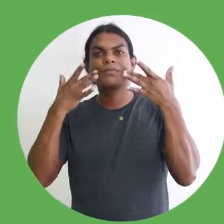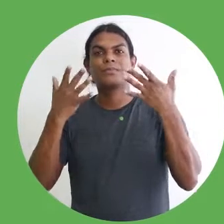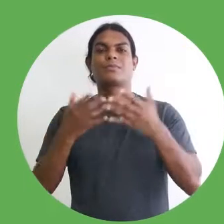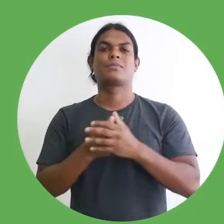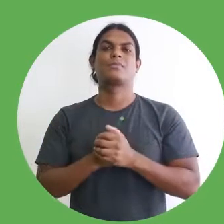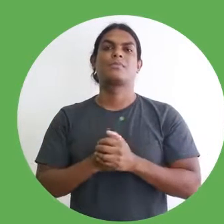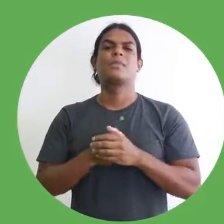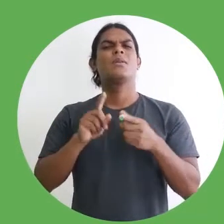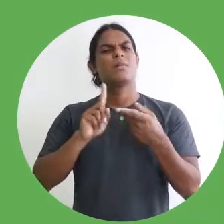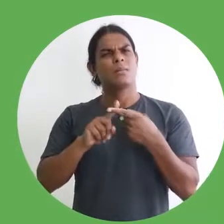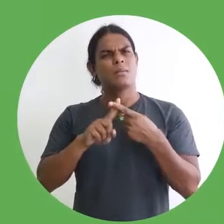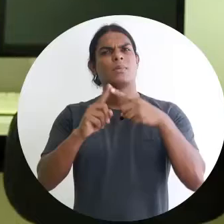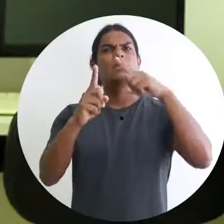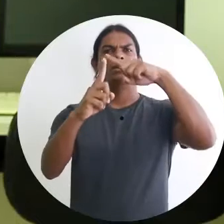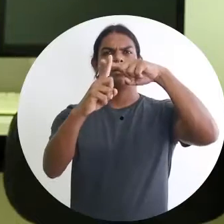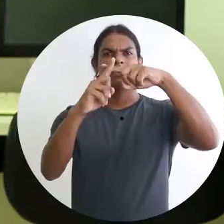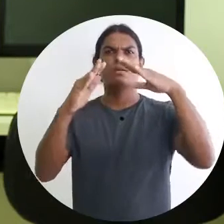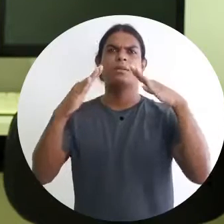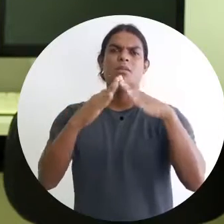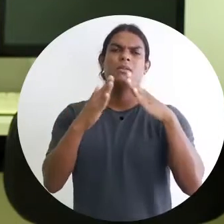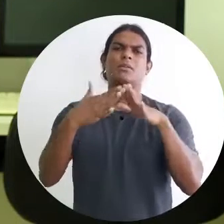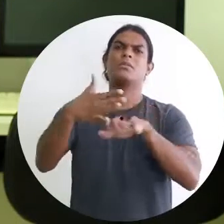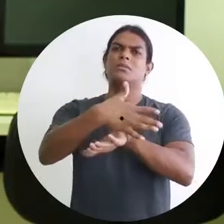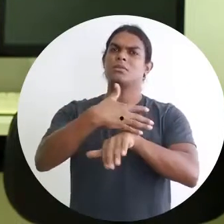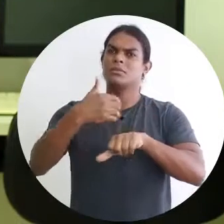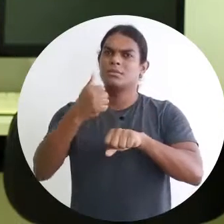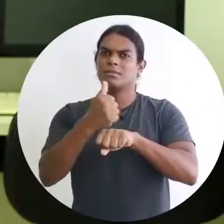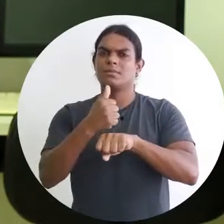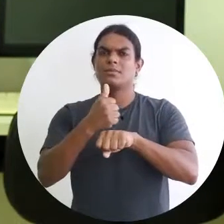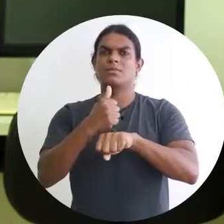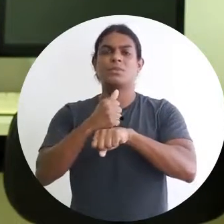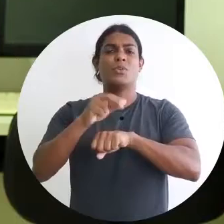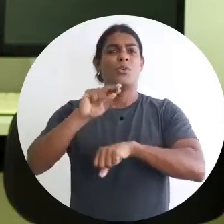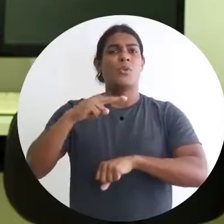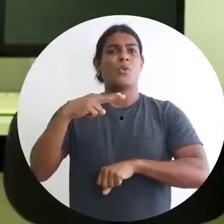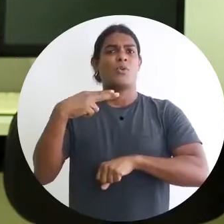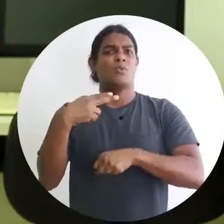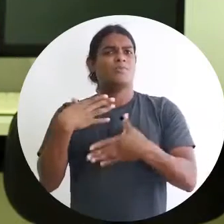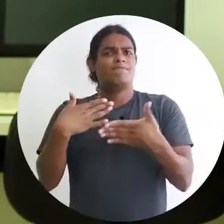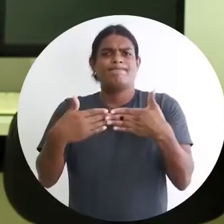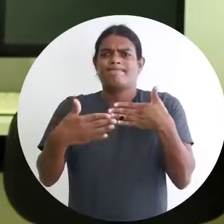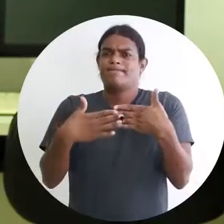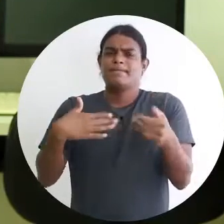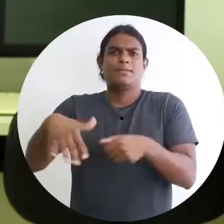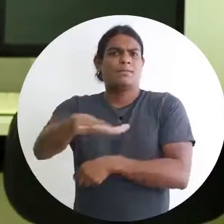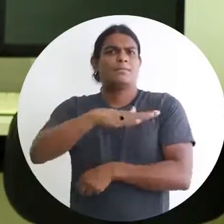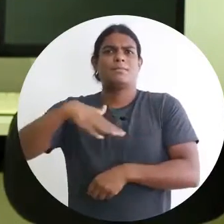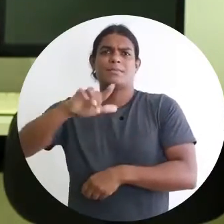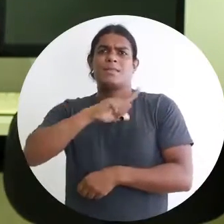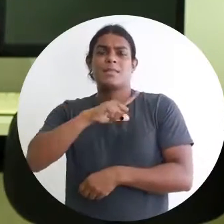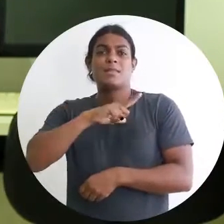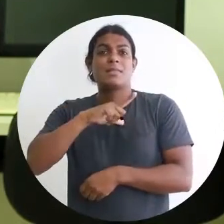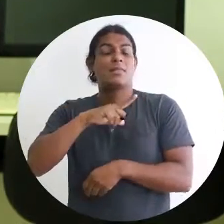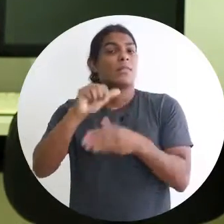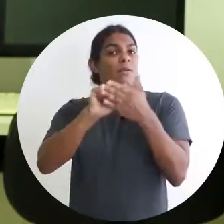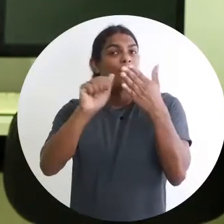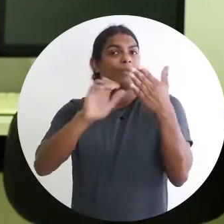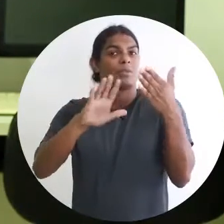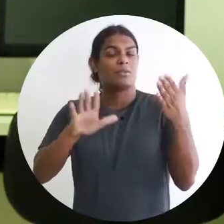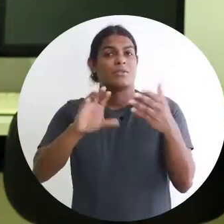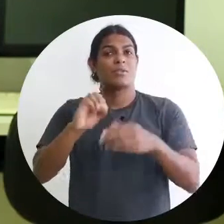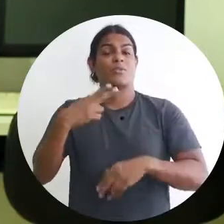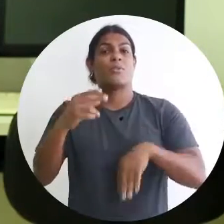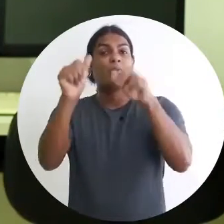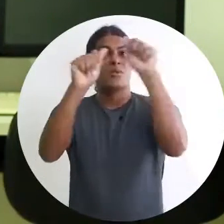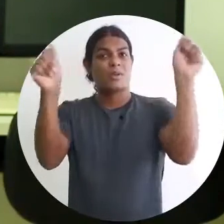mesmo igrejas, praças, ou todo aquele espaço que tenha uma atividade ou uma arte cultural dentro da